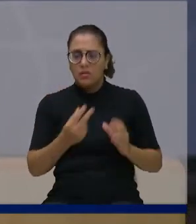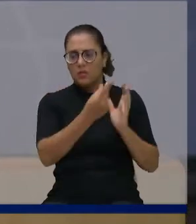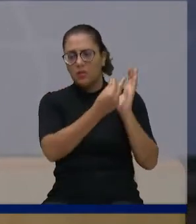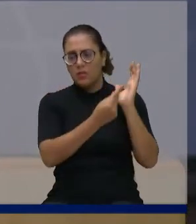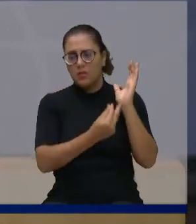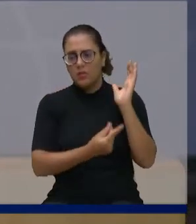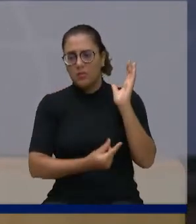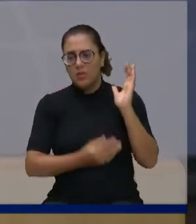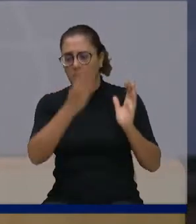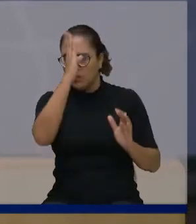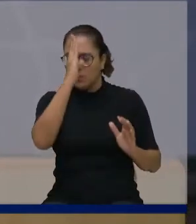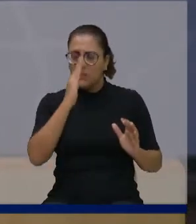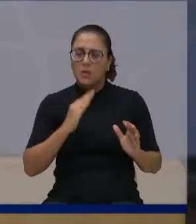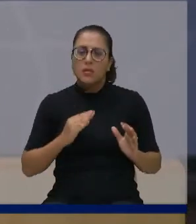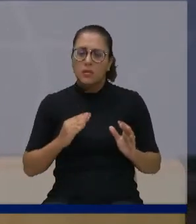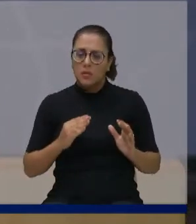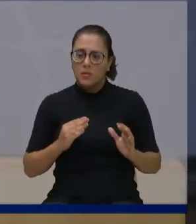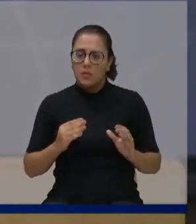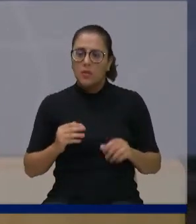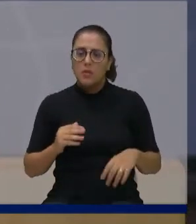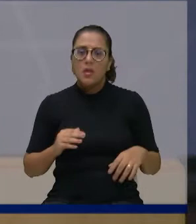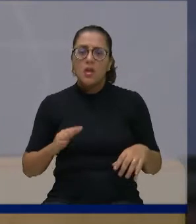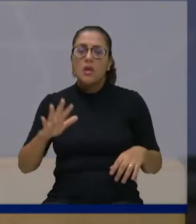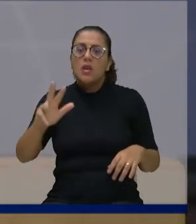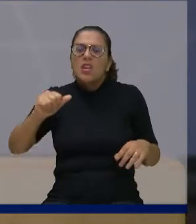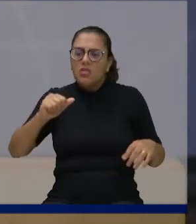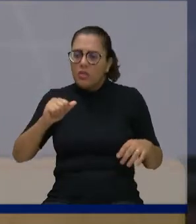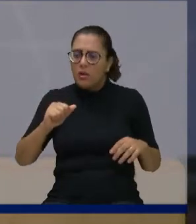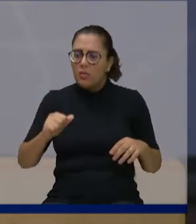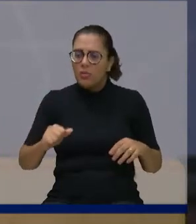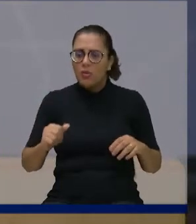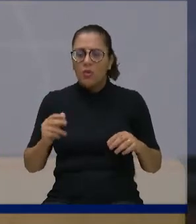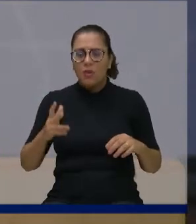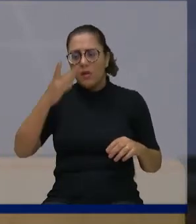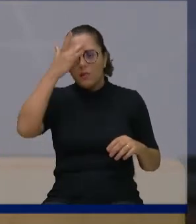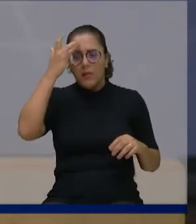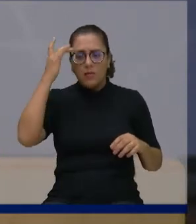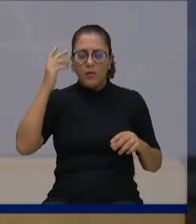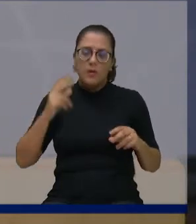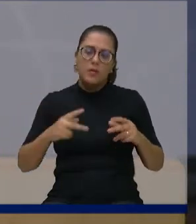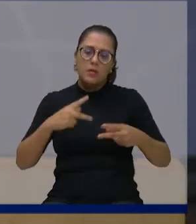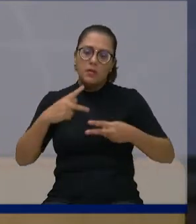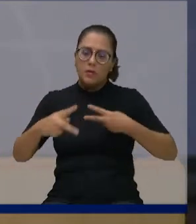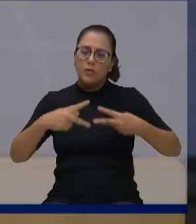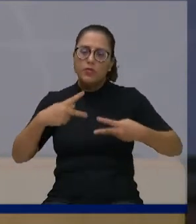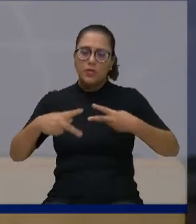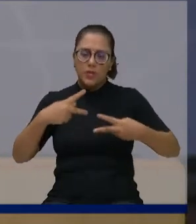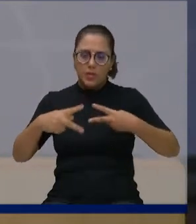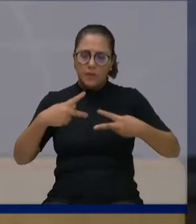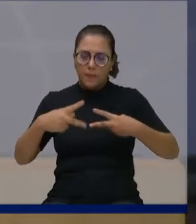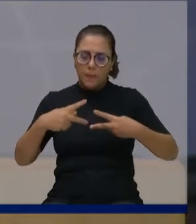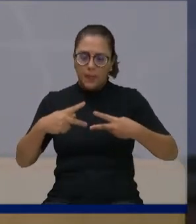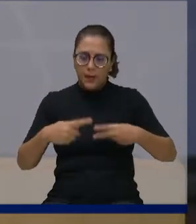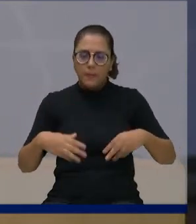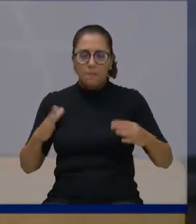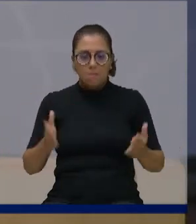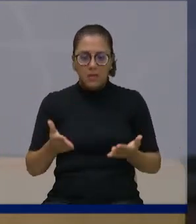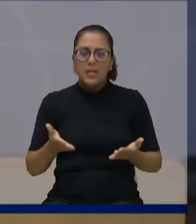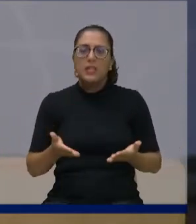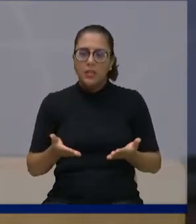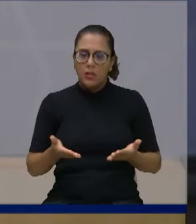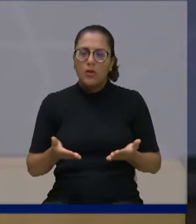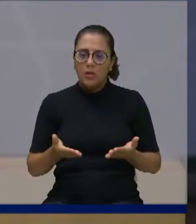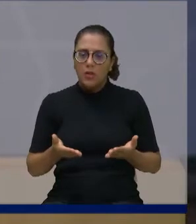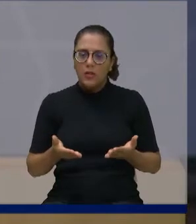nos assiste, que me acompanha nas redes, para que, nesse exato momento, quem estiver assistindo, entre em